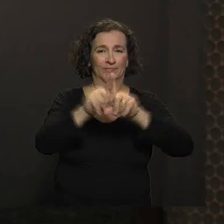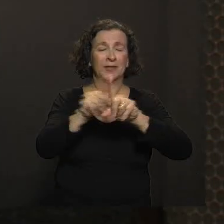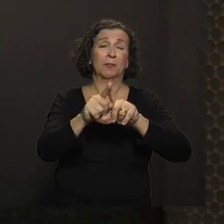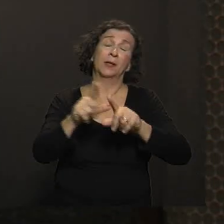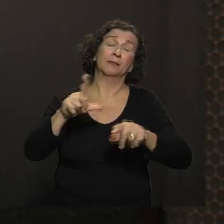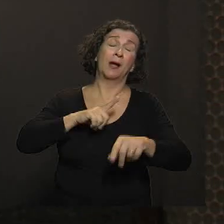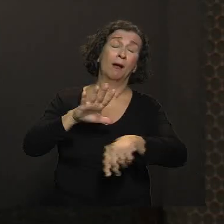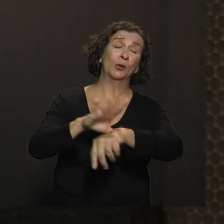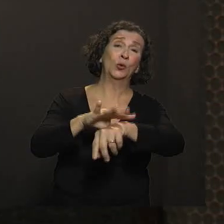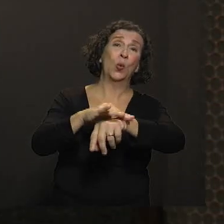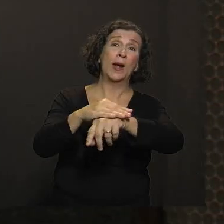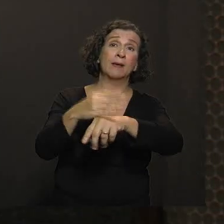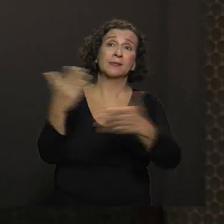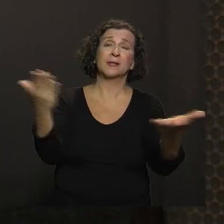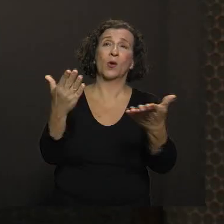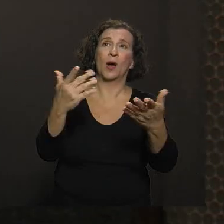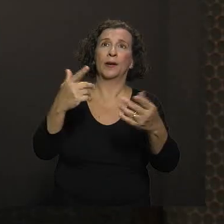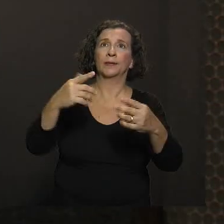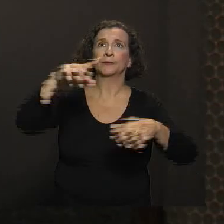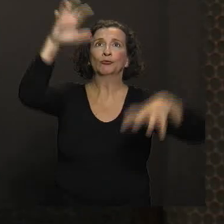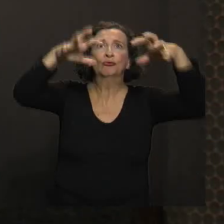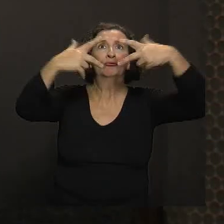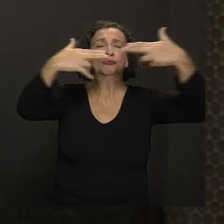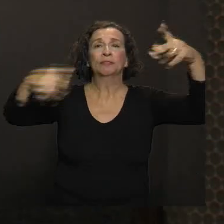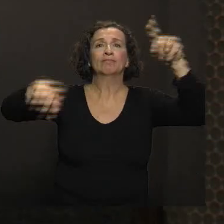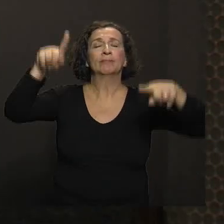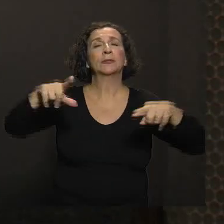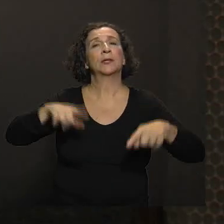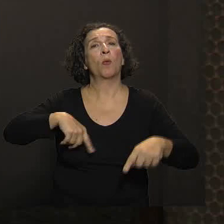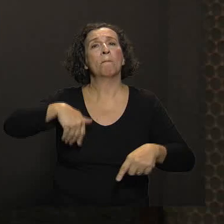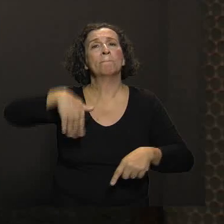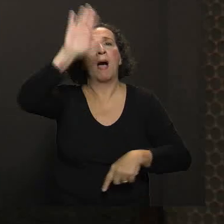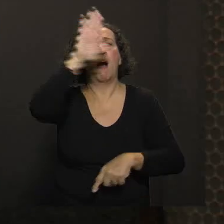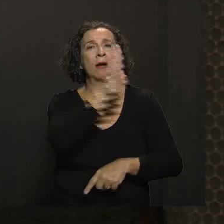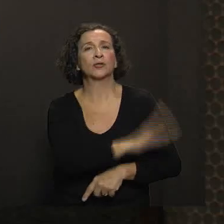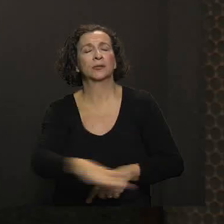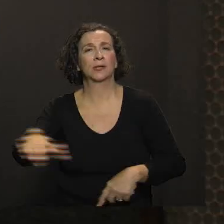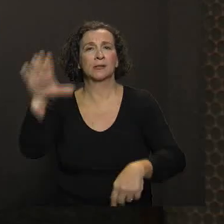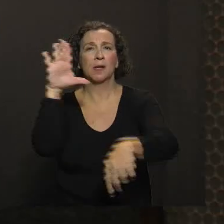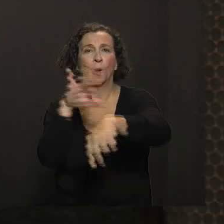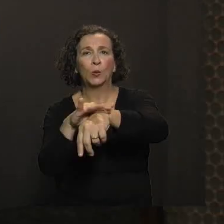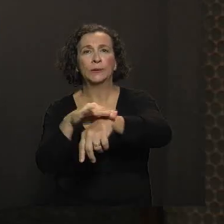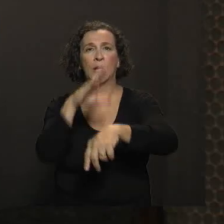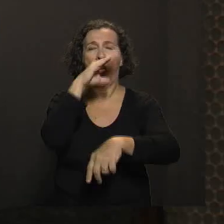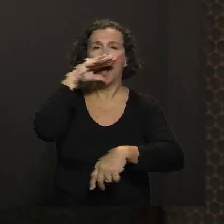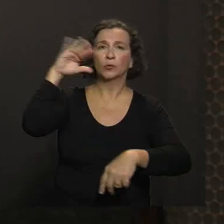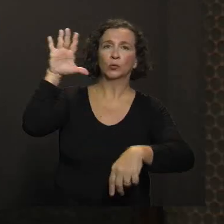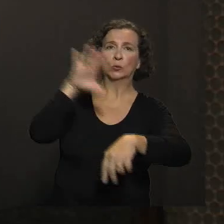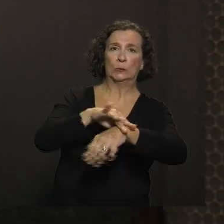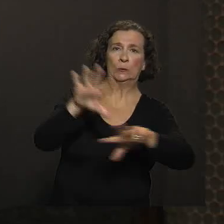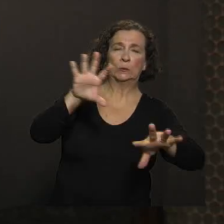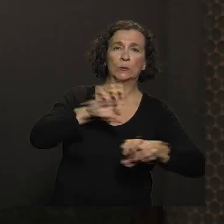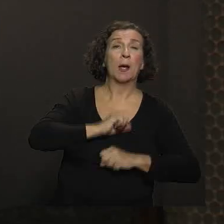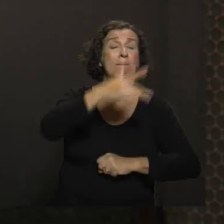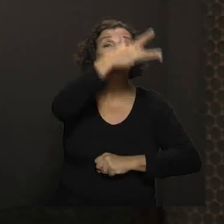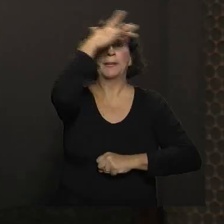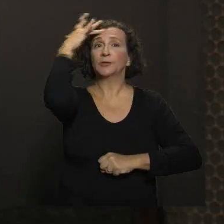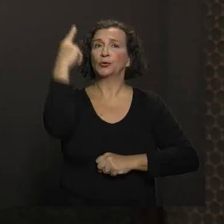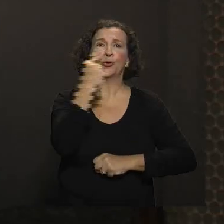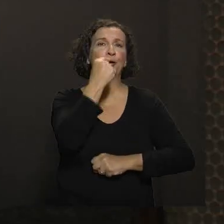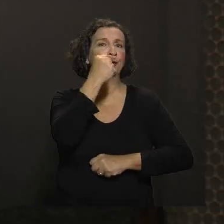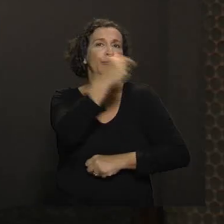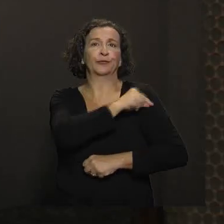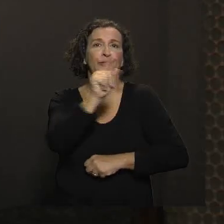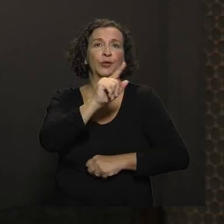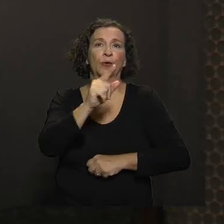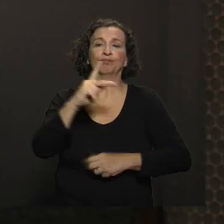doenças que a gente já não via mais. Então, gente vai ter mais crianças adoecendo, adultos adoecendo, pessoas que não estão vacinadas por algum